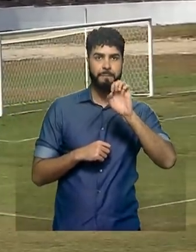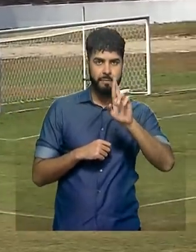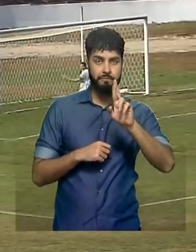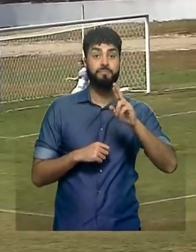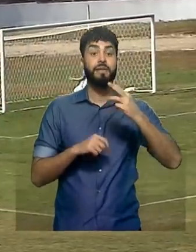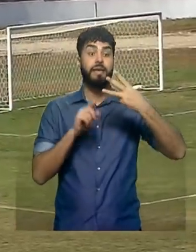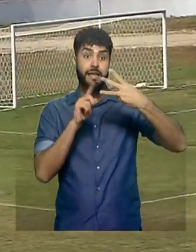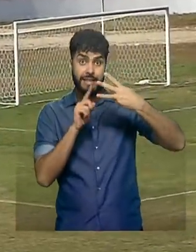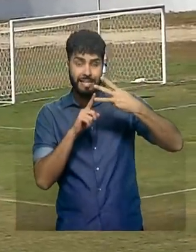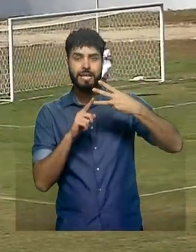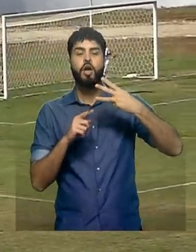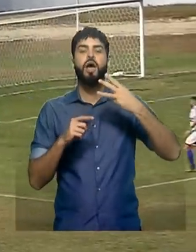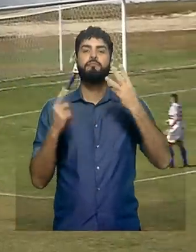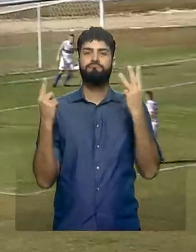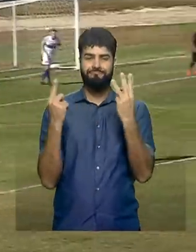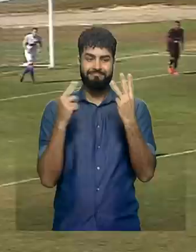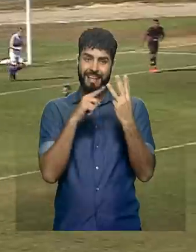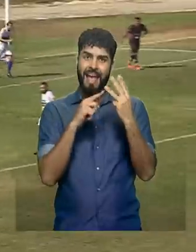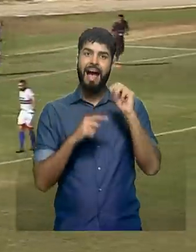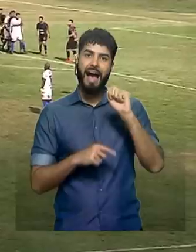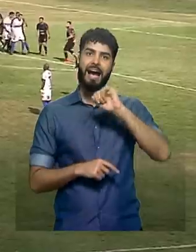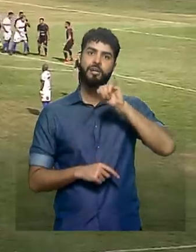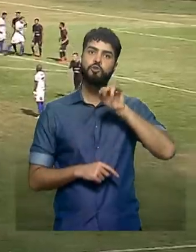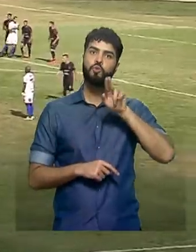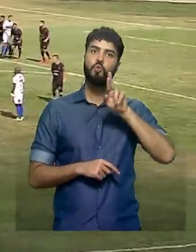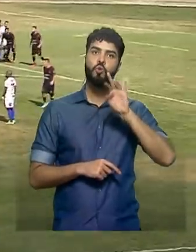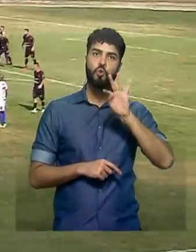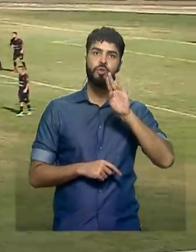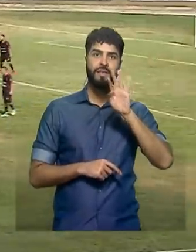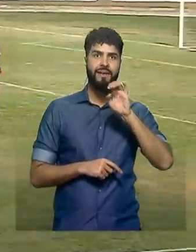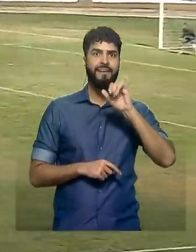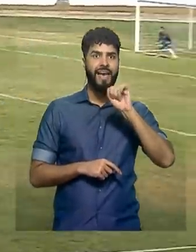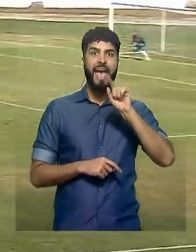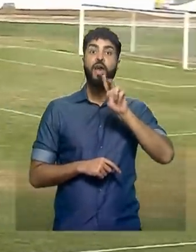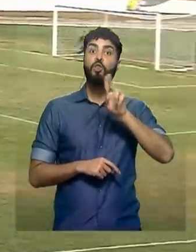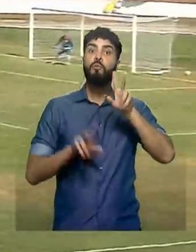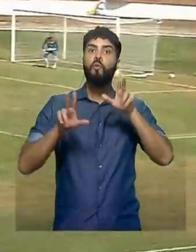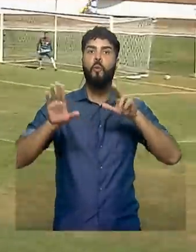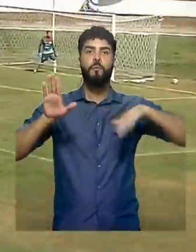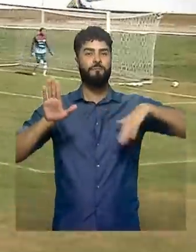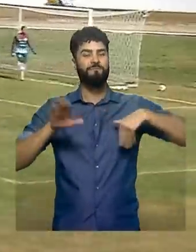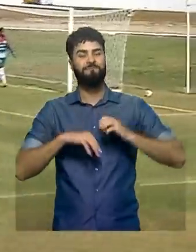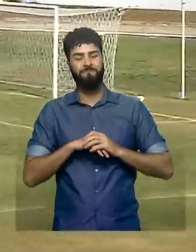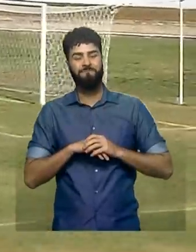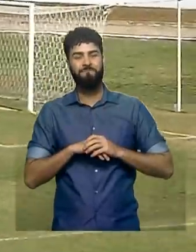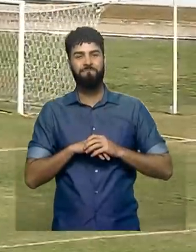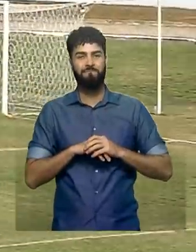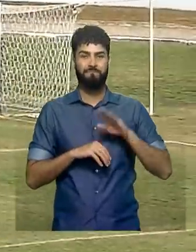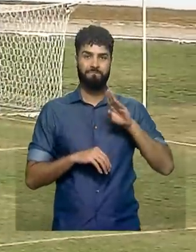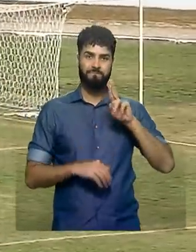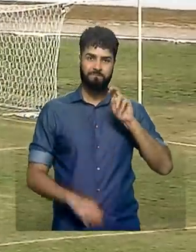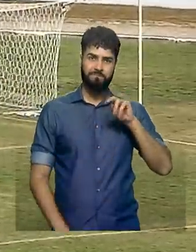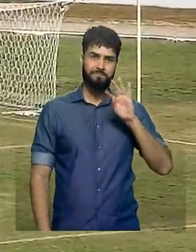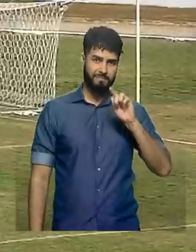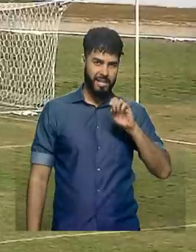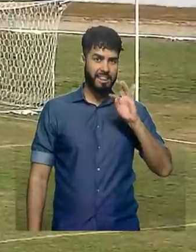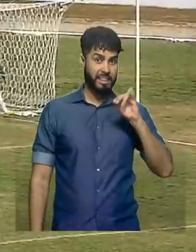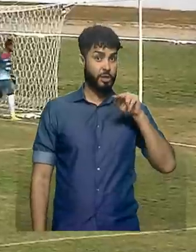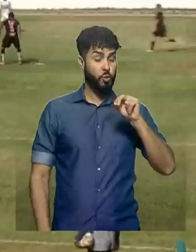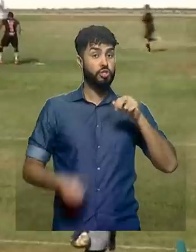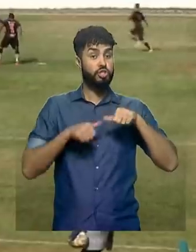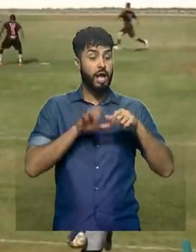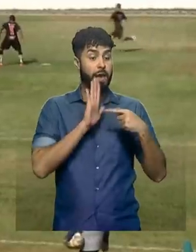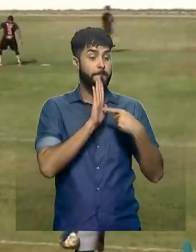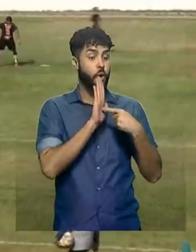Ajuruteua, que é o nome, volta a dizer, de uma praia local. Vitória merecida, o Bragantino chega agora a 7 pontos na tabela de